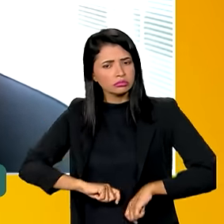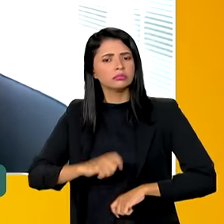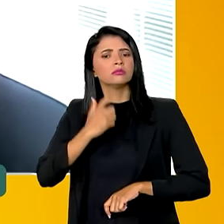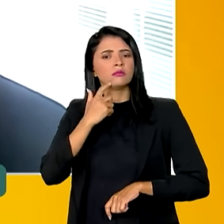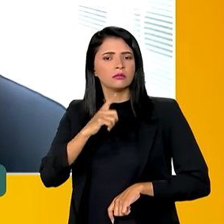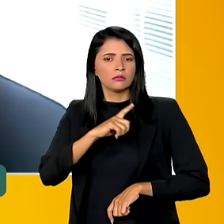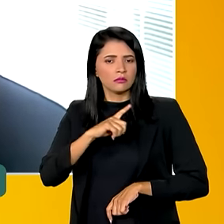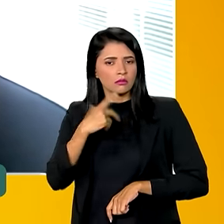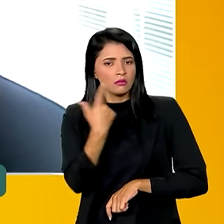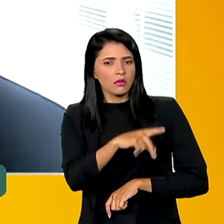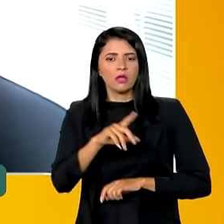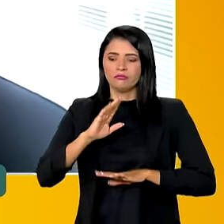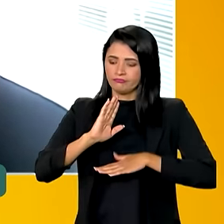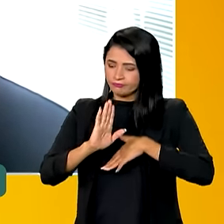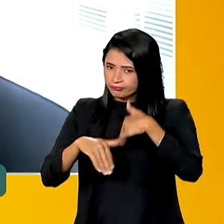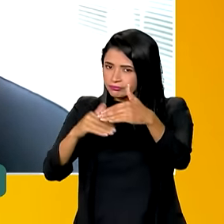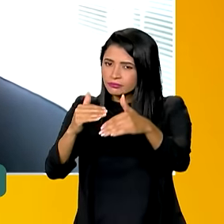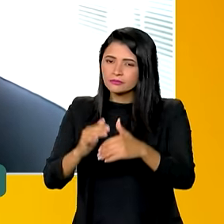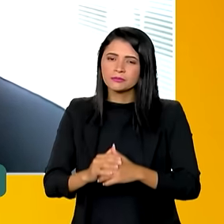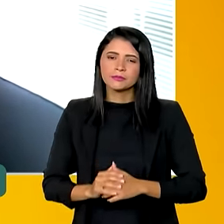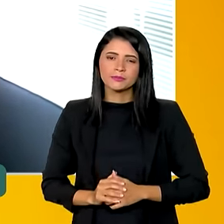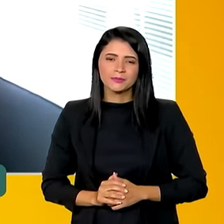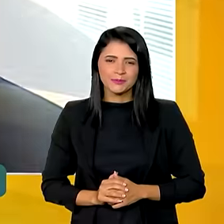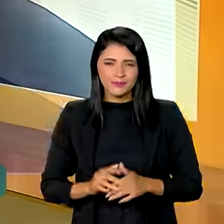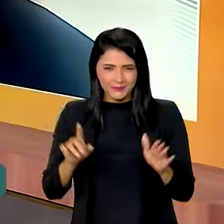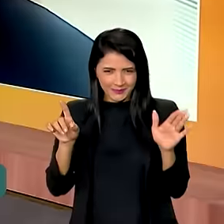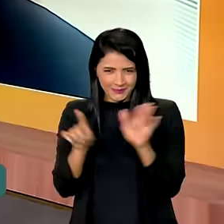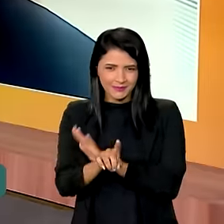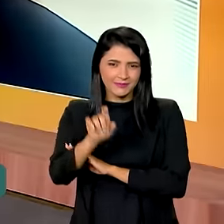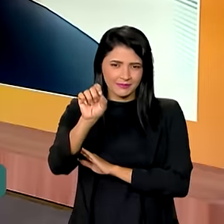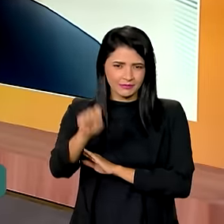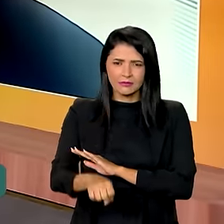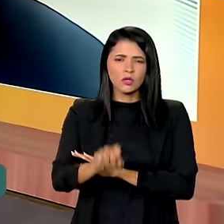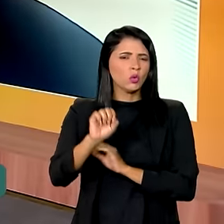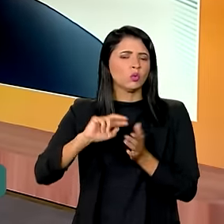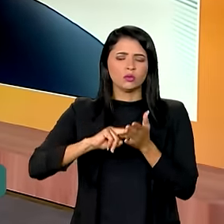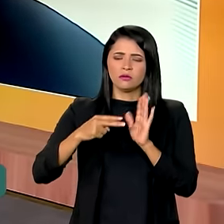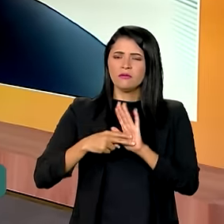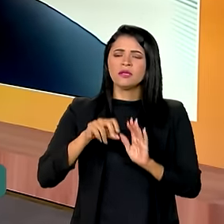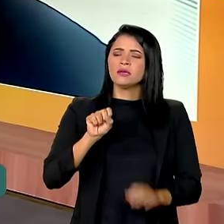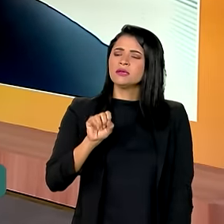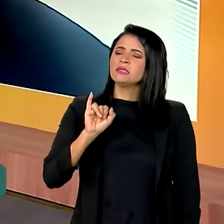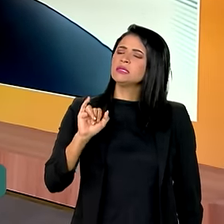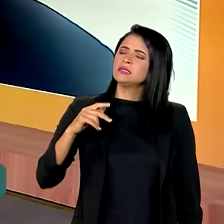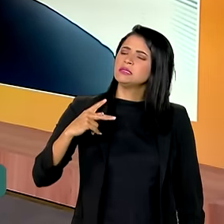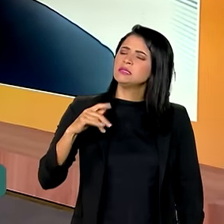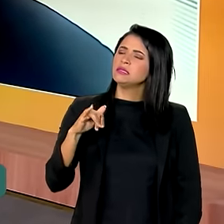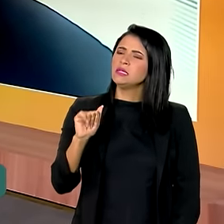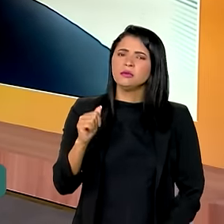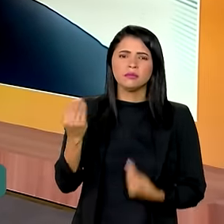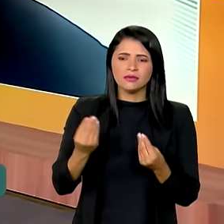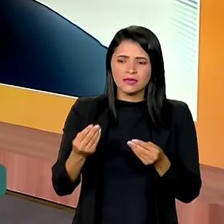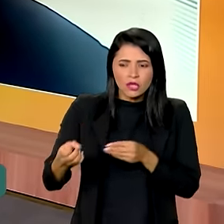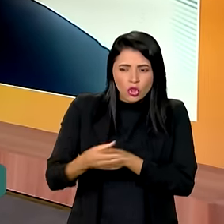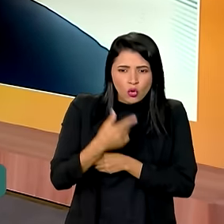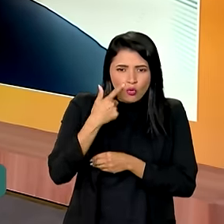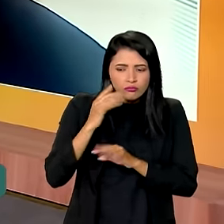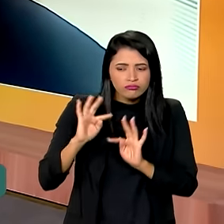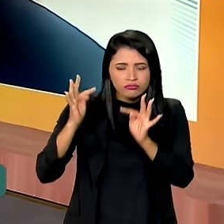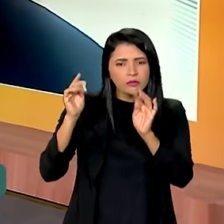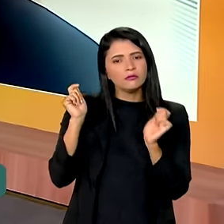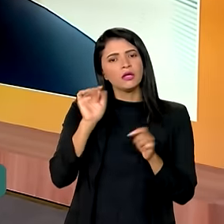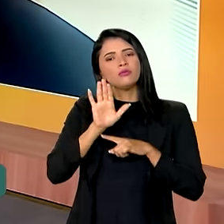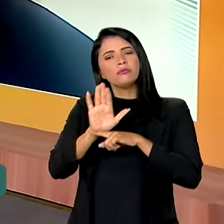de seu pleno desenvolvimento. Agora sim, o que é o CIPIA e como que as inovações feitas vão ajudar os conselhos